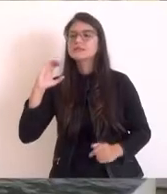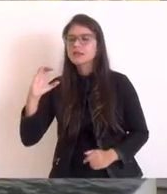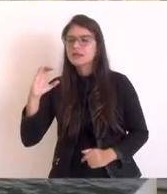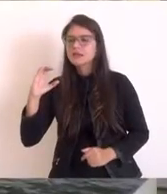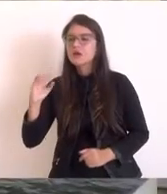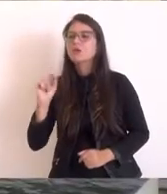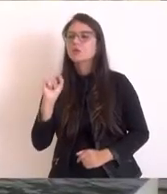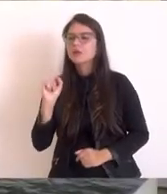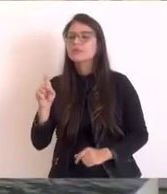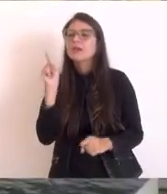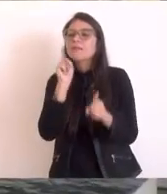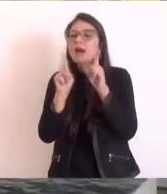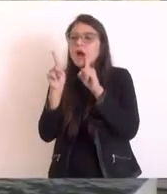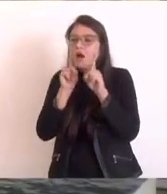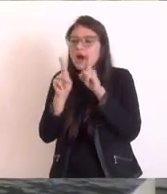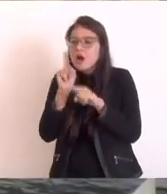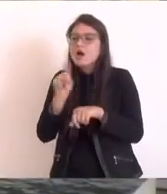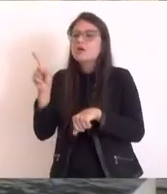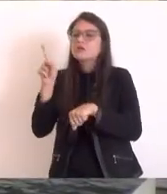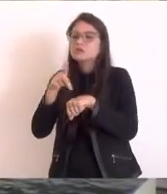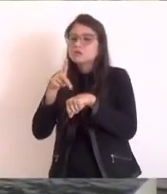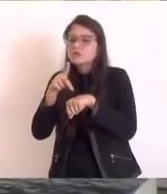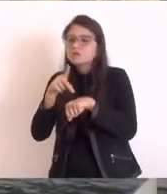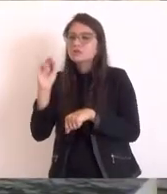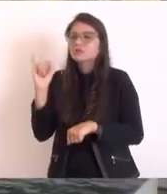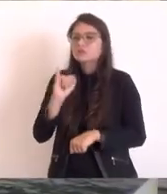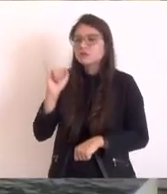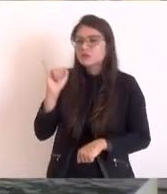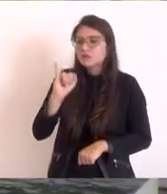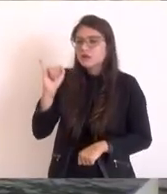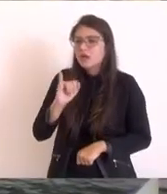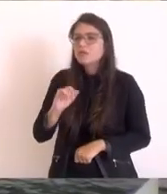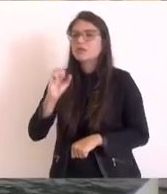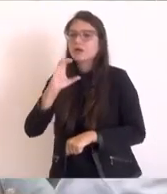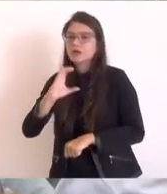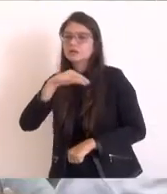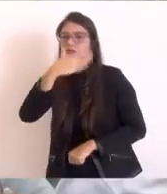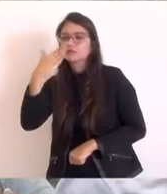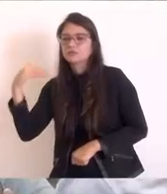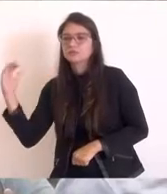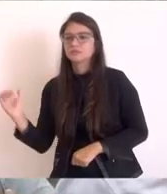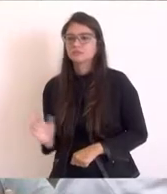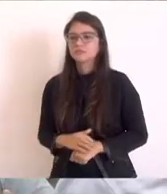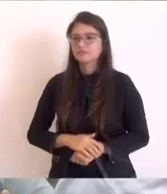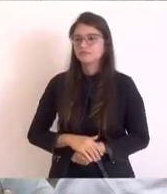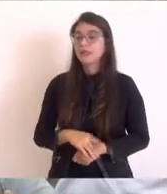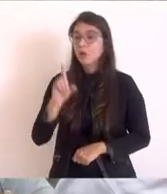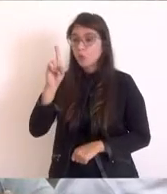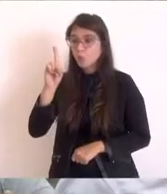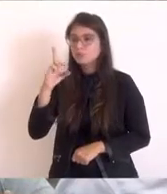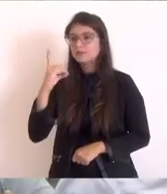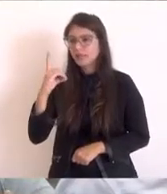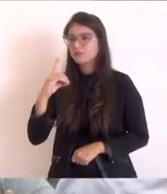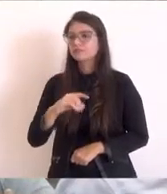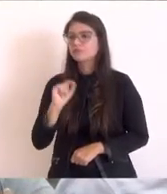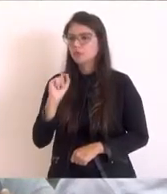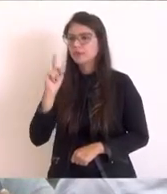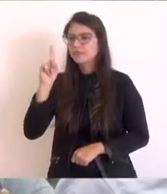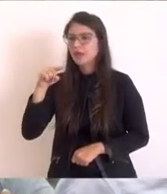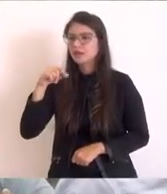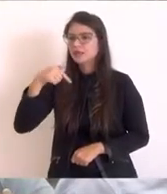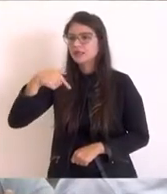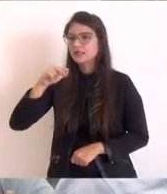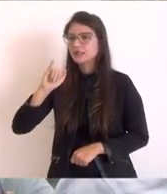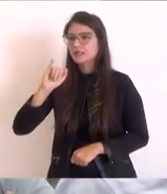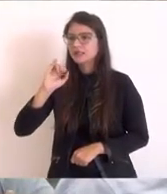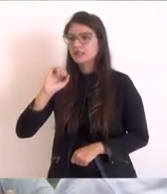Maricá, São Pedro da Aldeia e Guaba Grande e Casimiro de Abreu. Nós temos um D, que é Kissamã, um